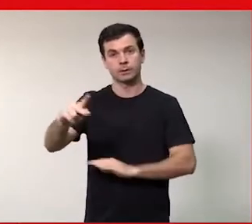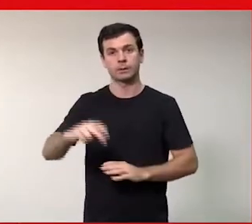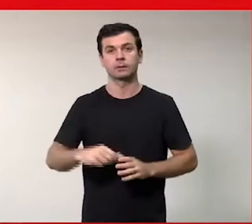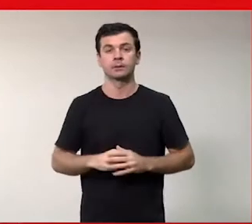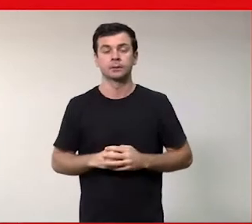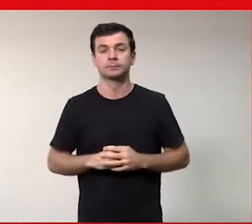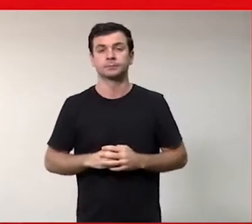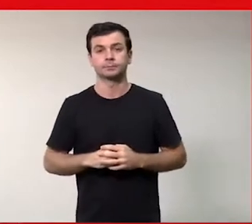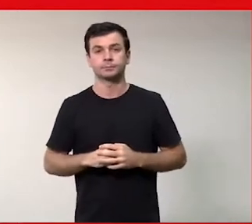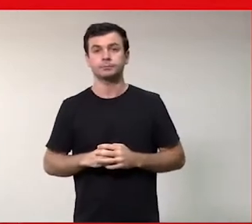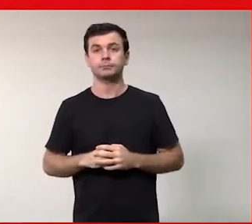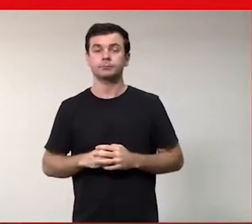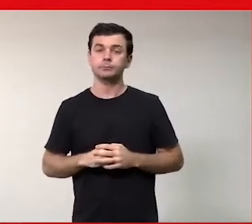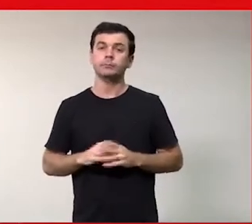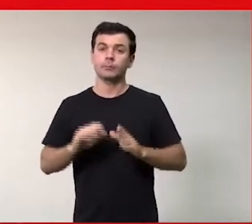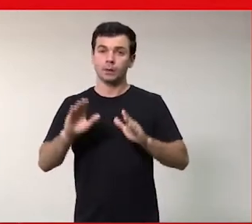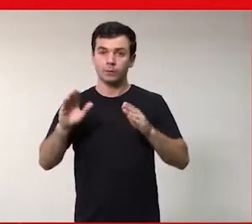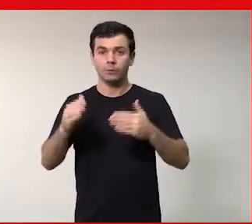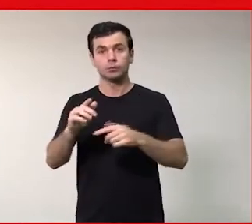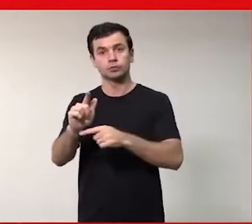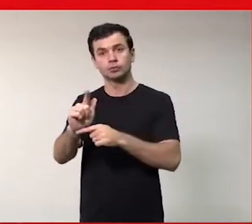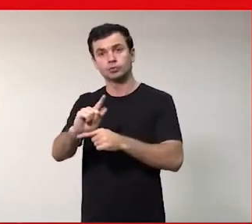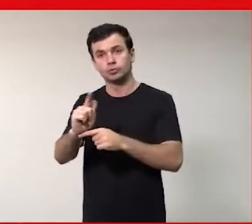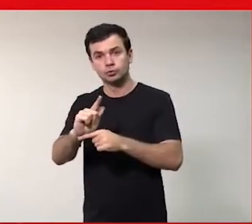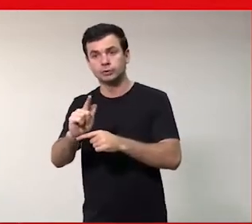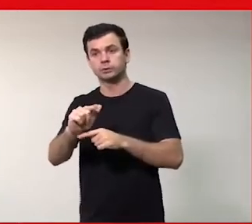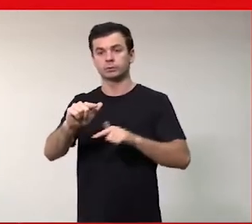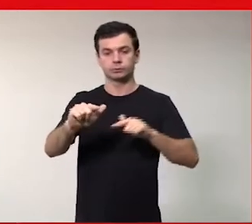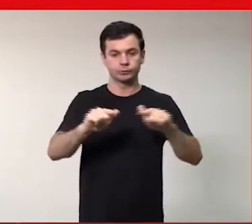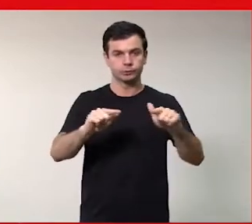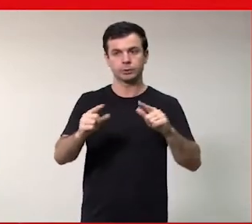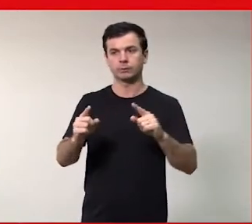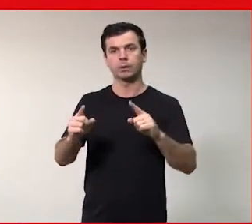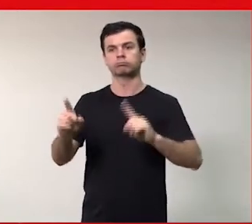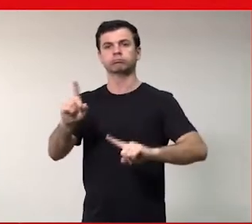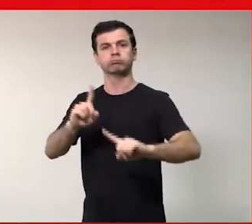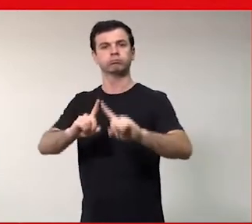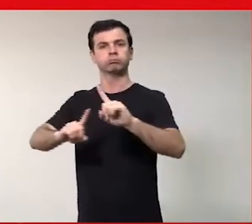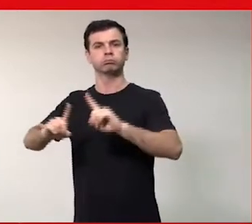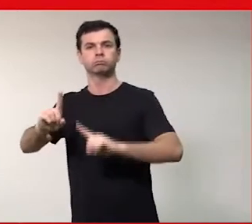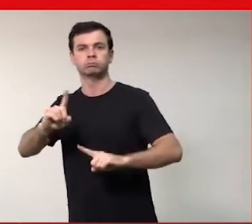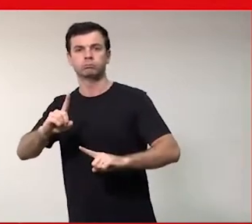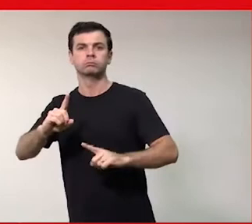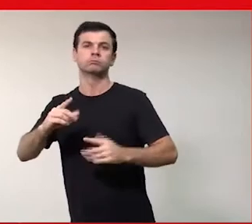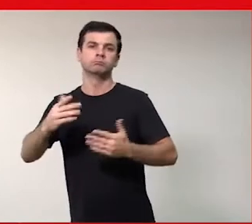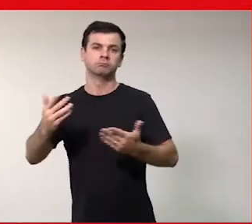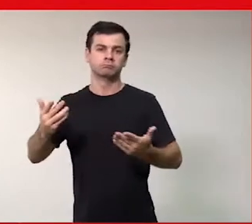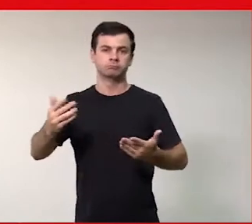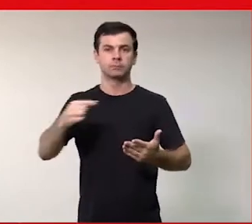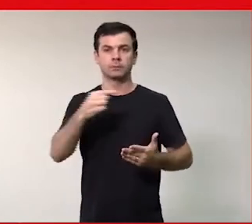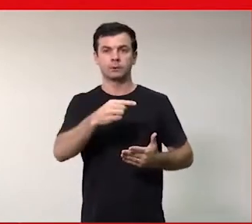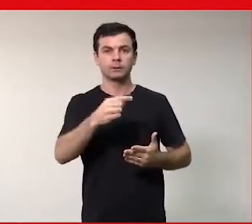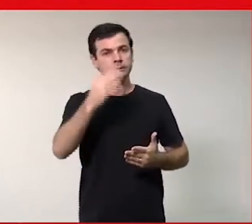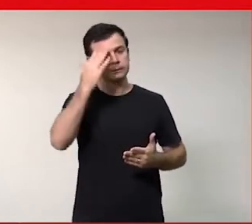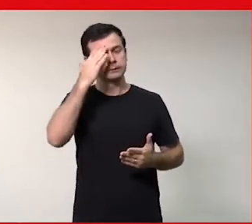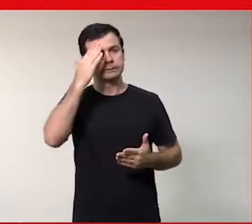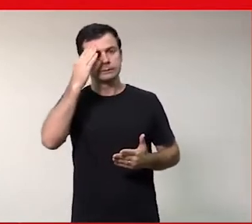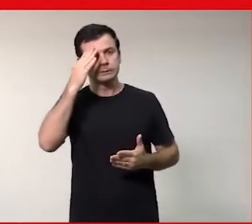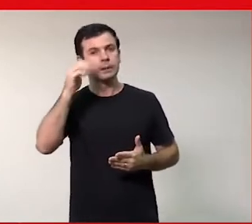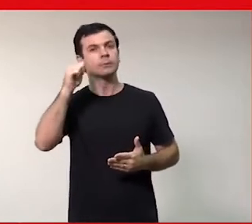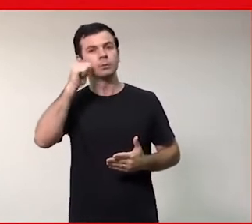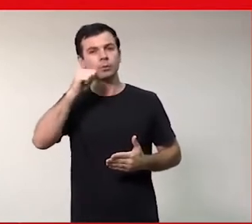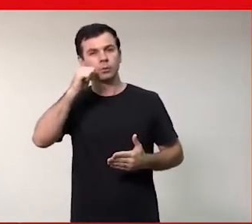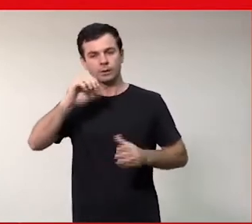na linha de gestão de pessoas, atuar em ações que suportem a necessidade das mulheres do